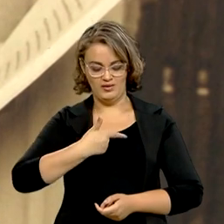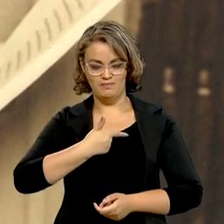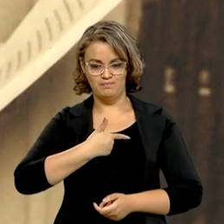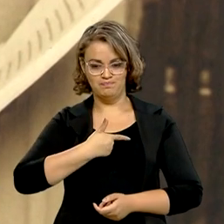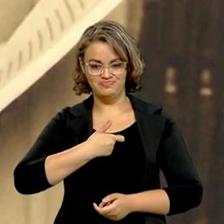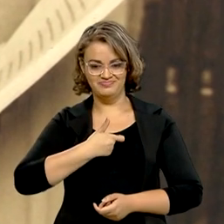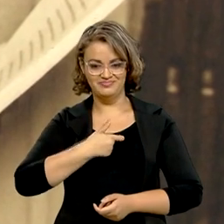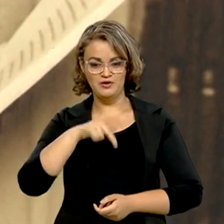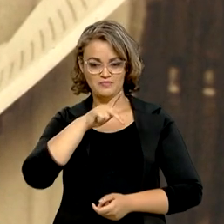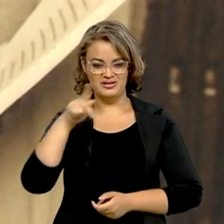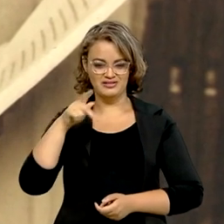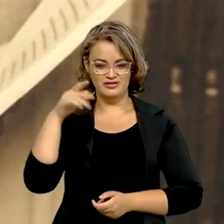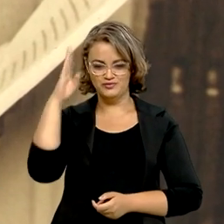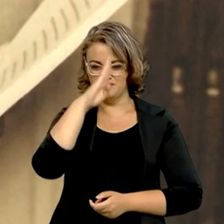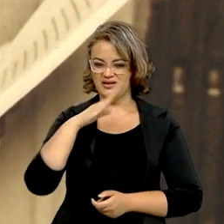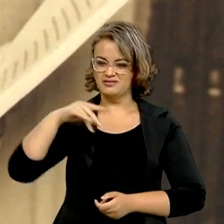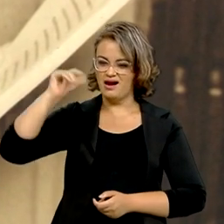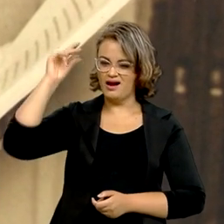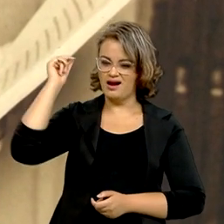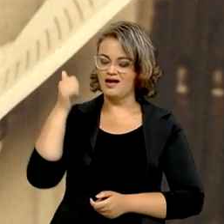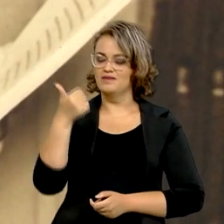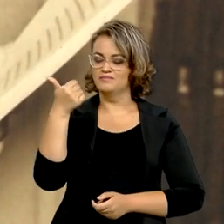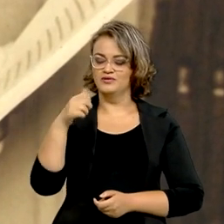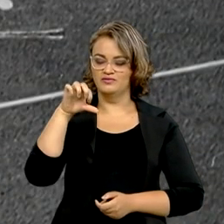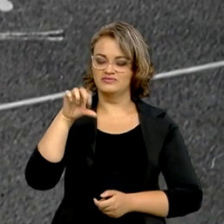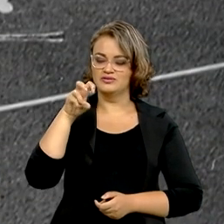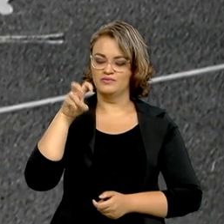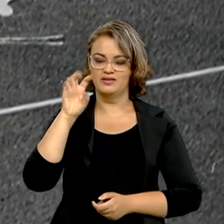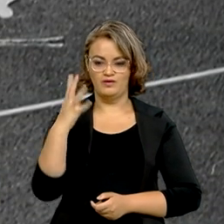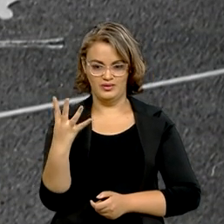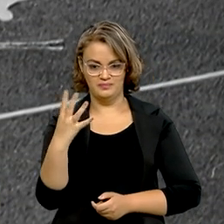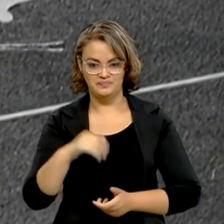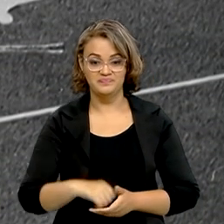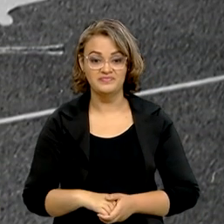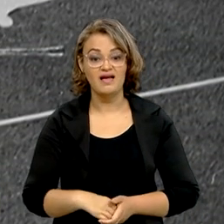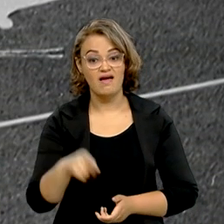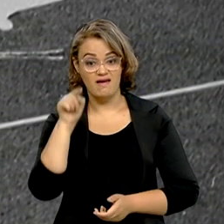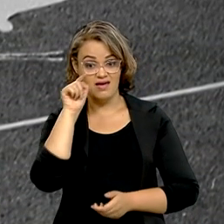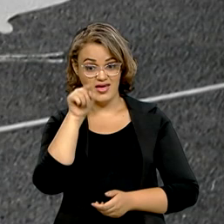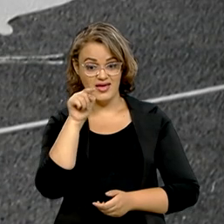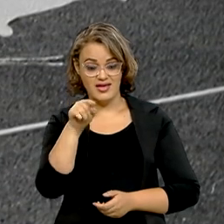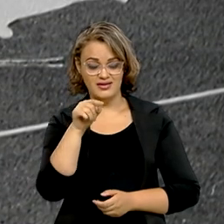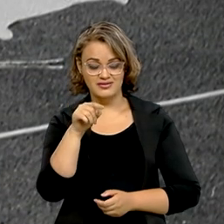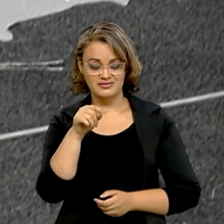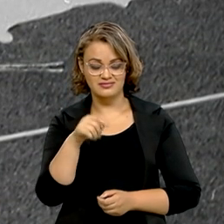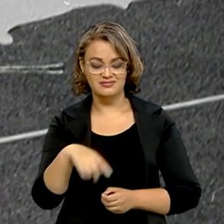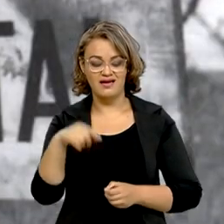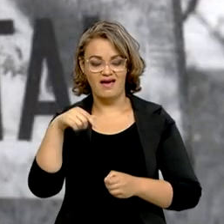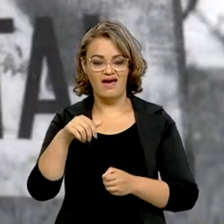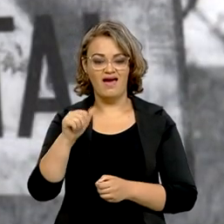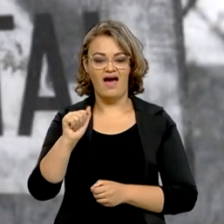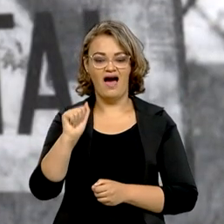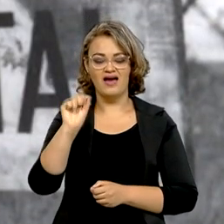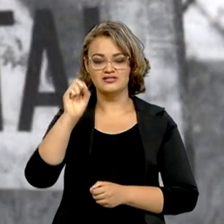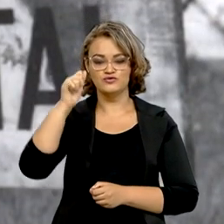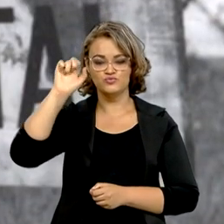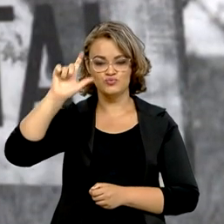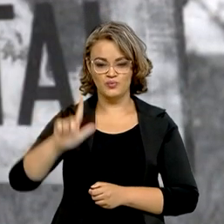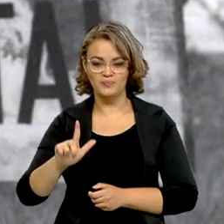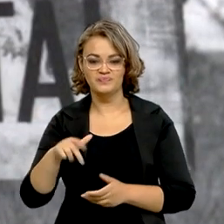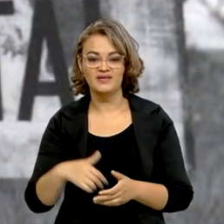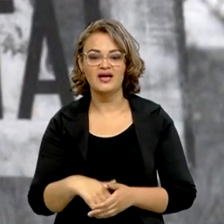então presidente do Brasil, em 1954. Este, o plano piloto de Brasília. Agora,